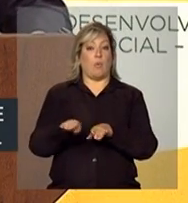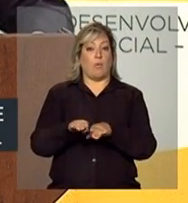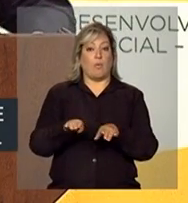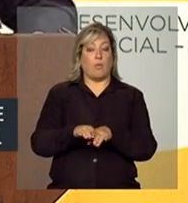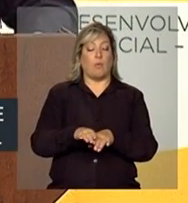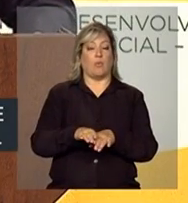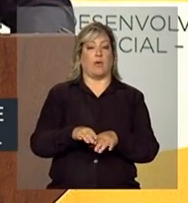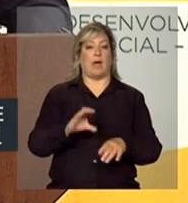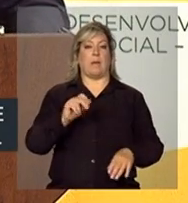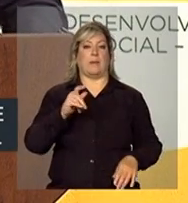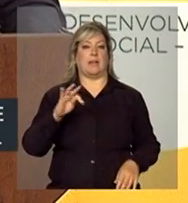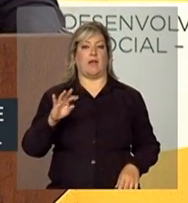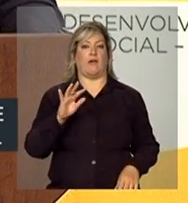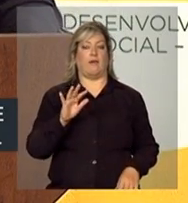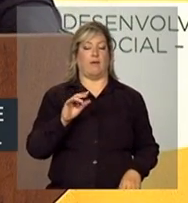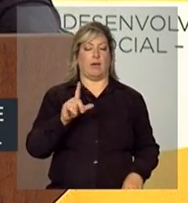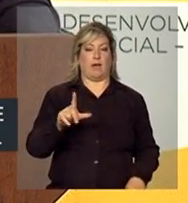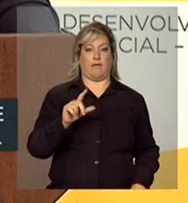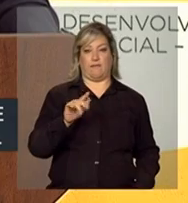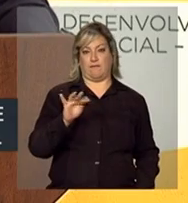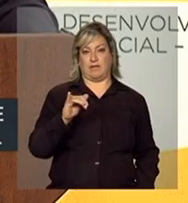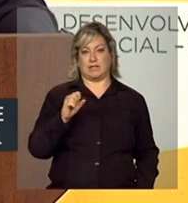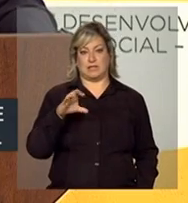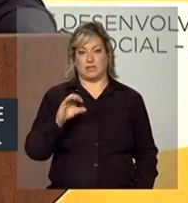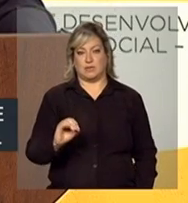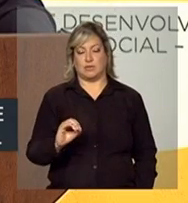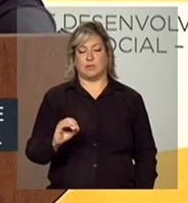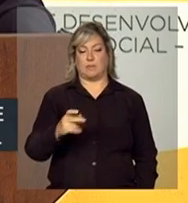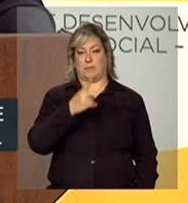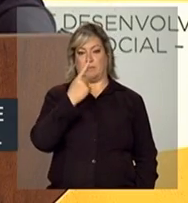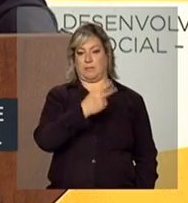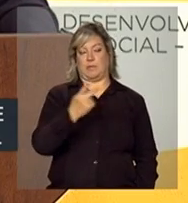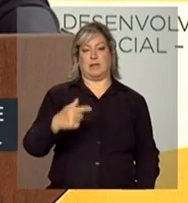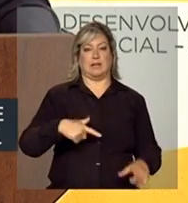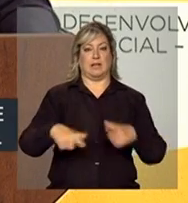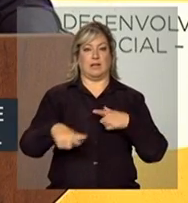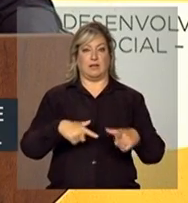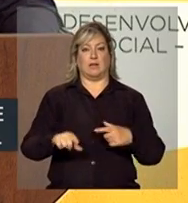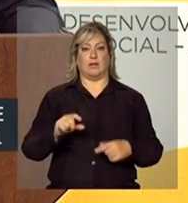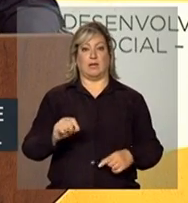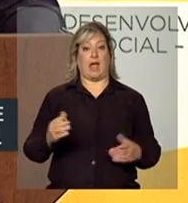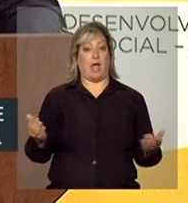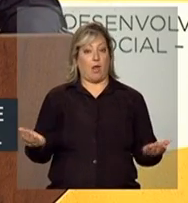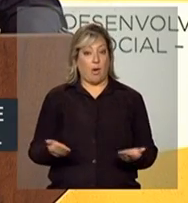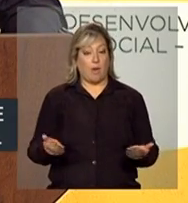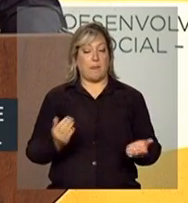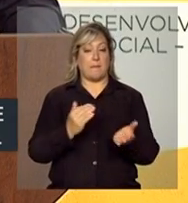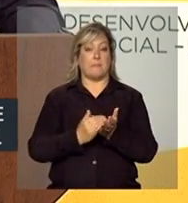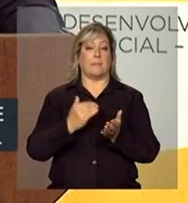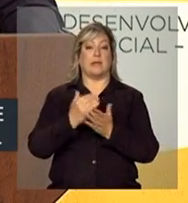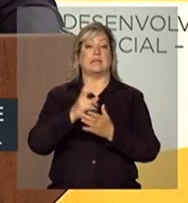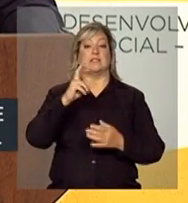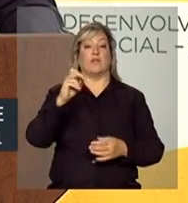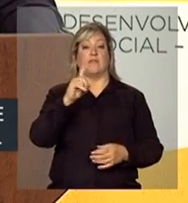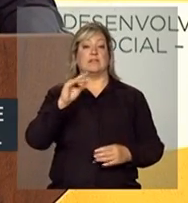trabalhador que o Brasil. E hoje, o estoque de capital físico para o trabalhador deles é cinco vezes maior que o Brasil.